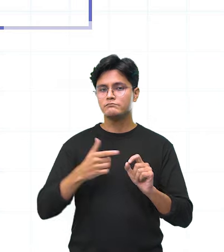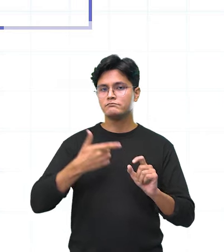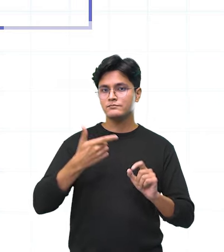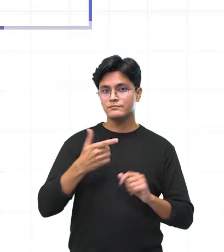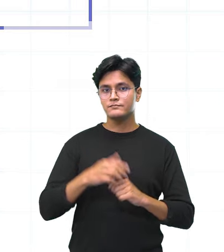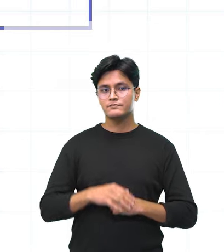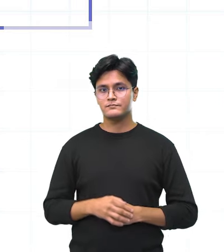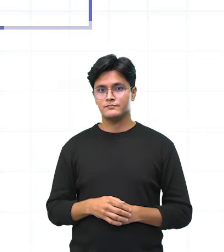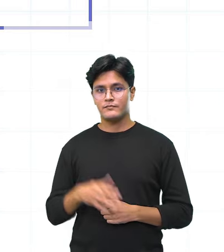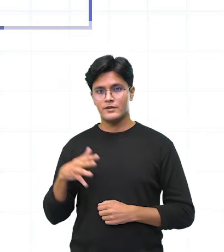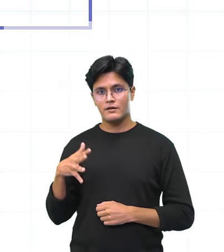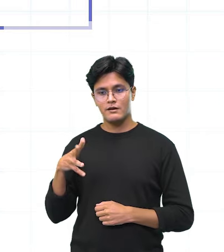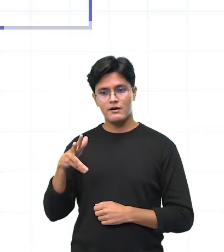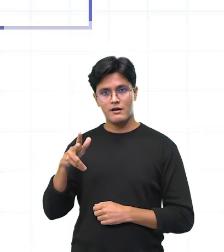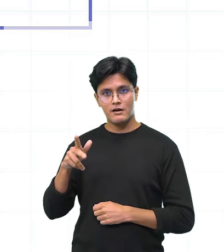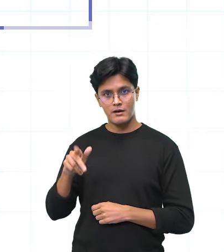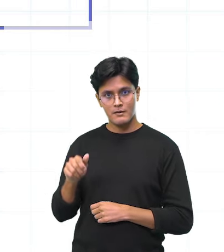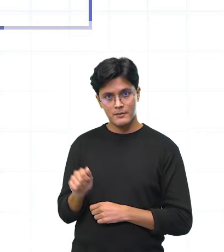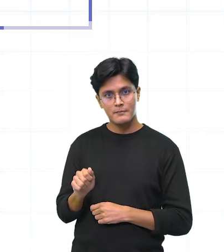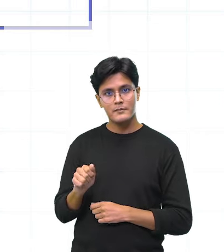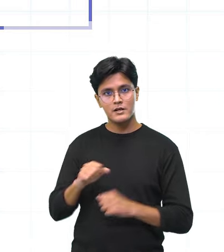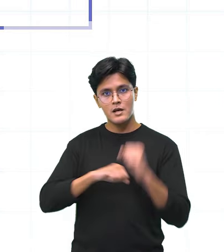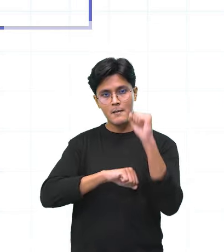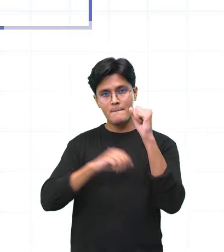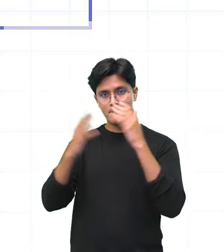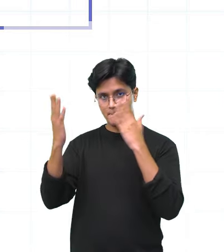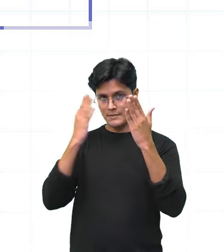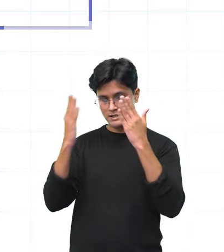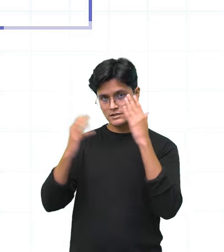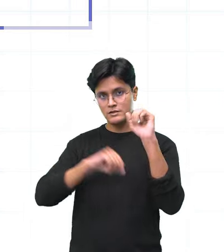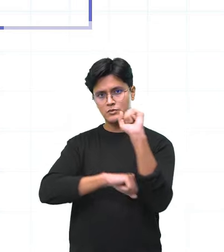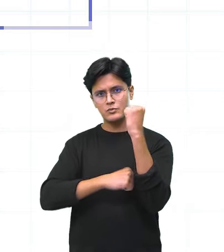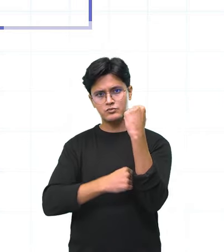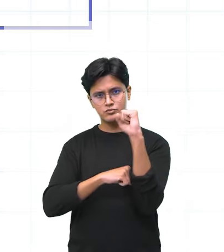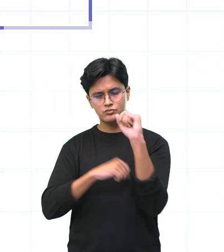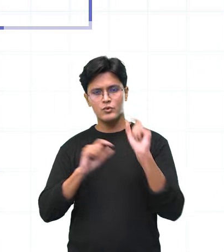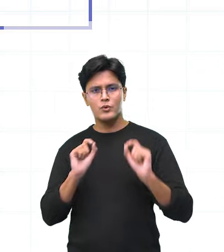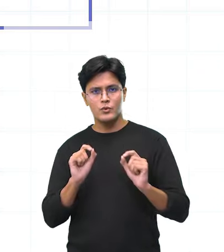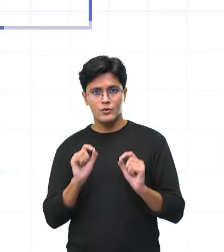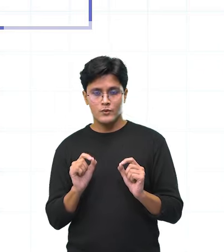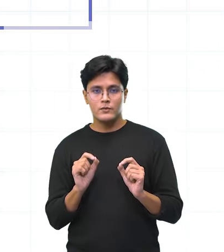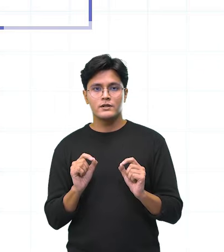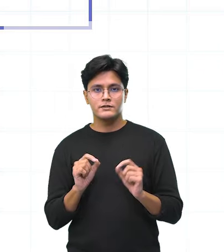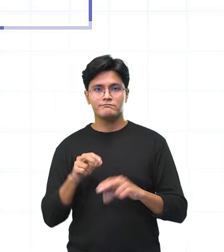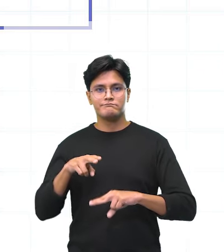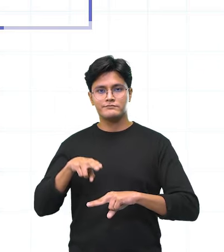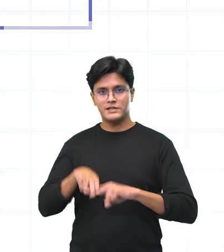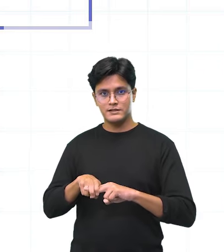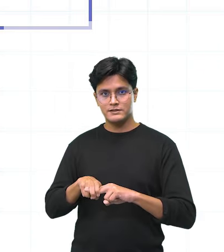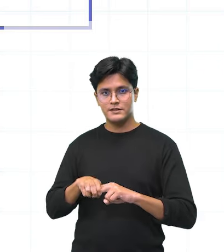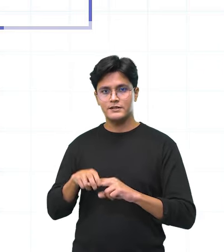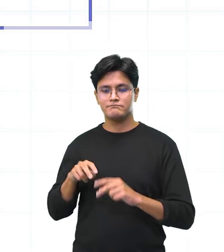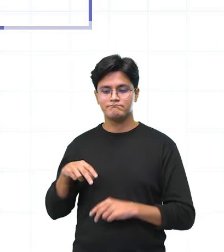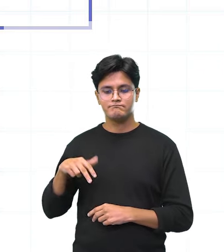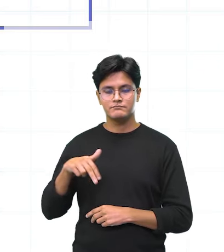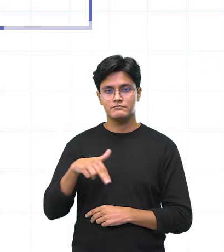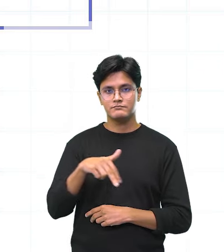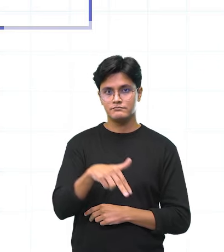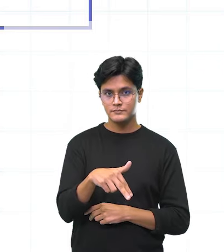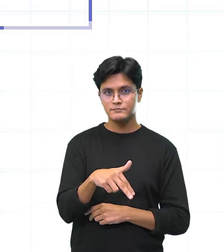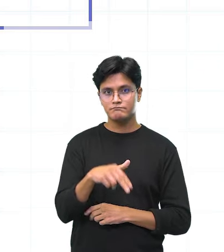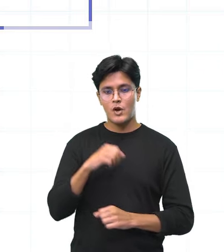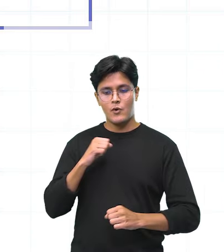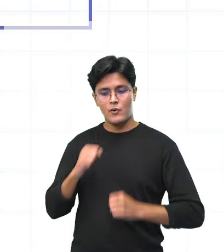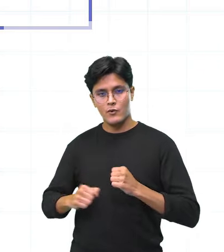Entre as habilidades psicomotoras estão o sentar, andar, correr,